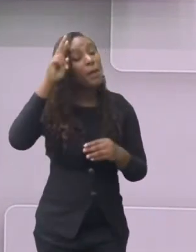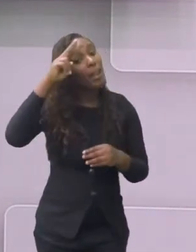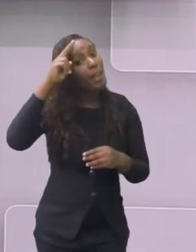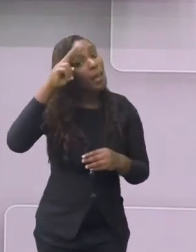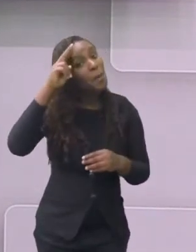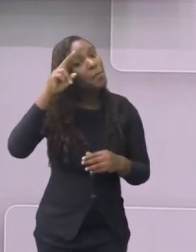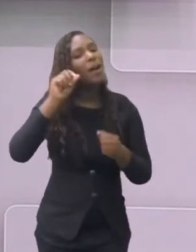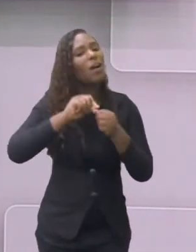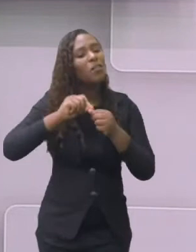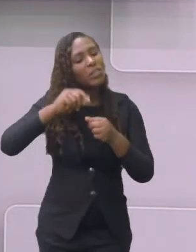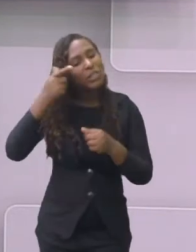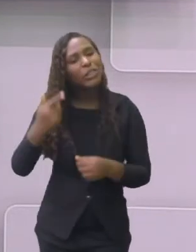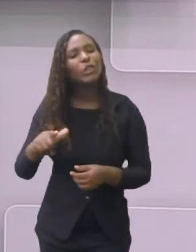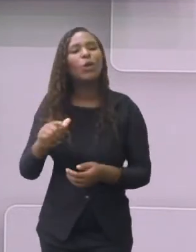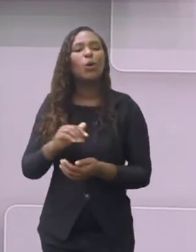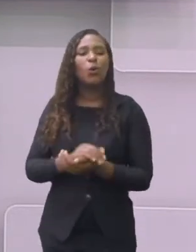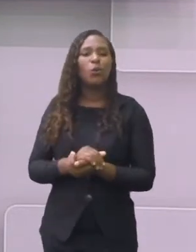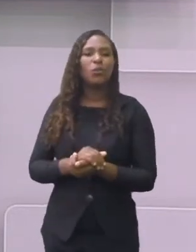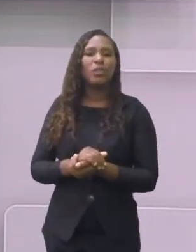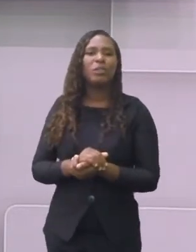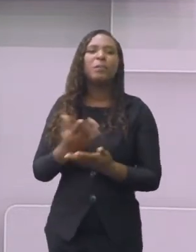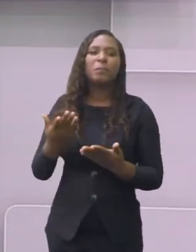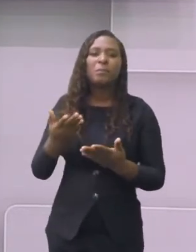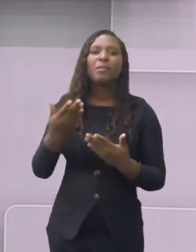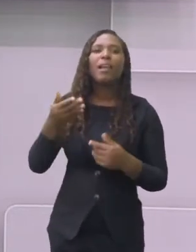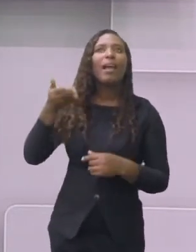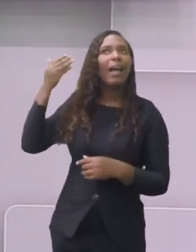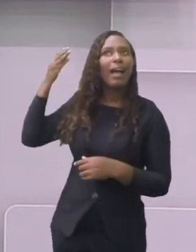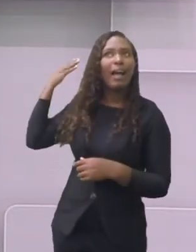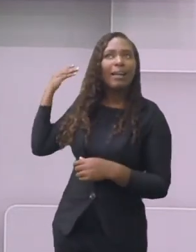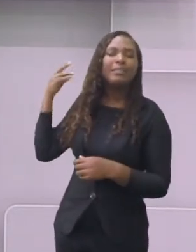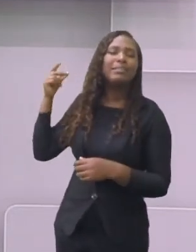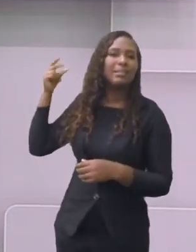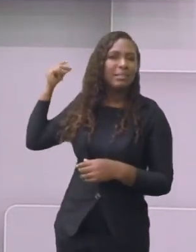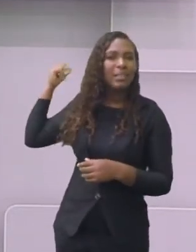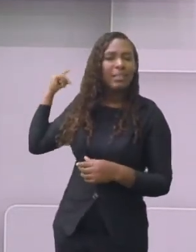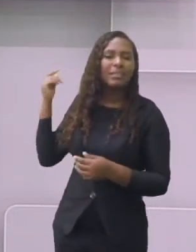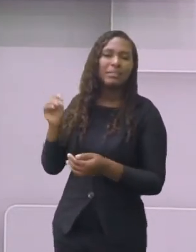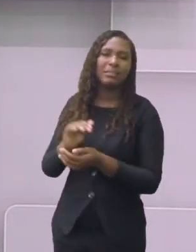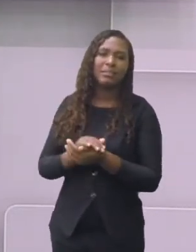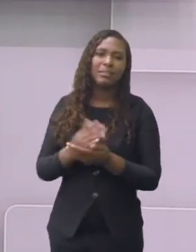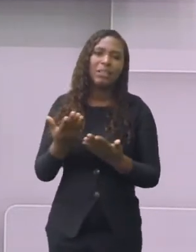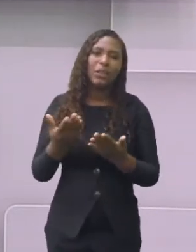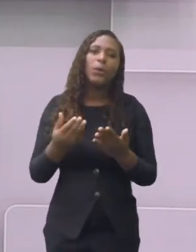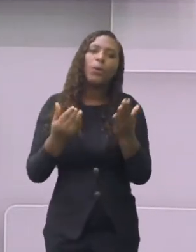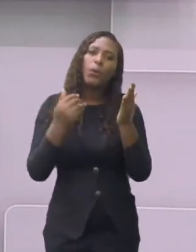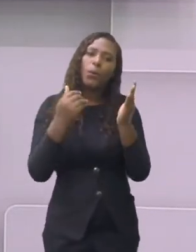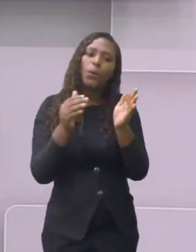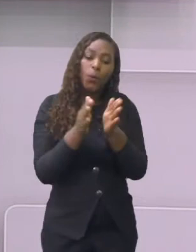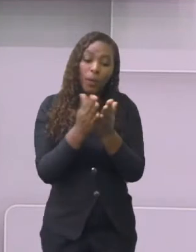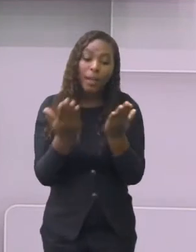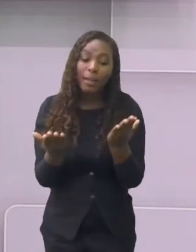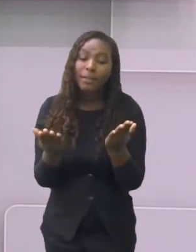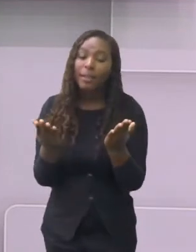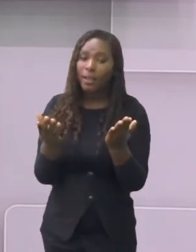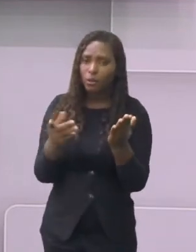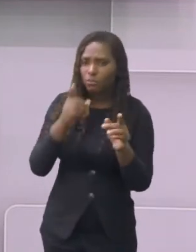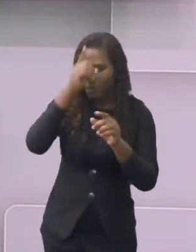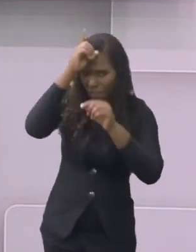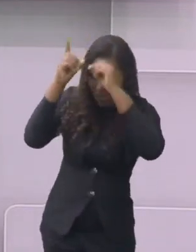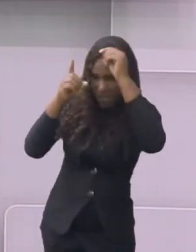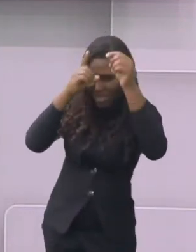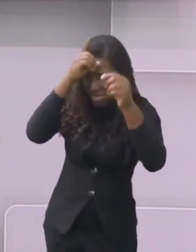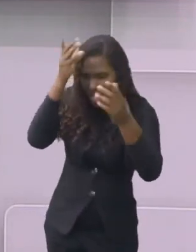Então o caderninho de receitas servia para copiar e deixar aquela receita guardada. Sempre que você precisasse fazer um